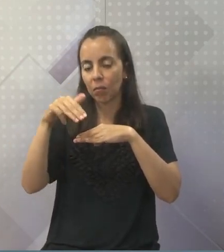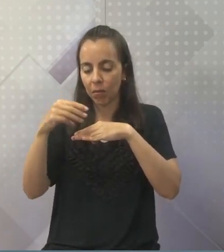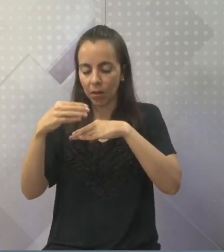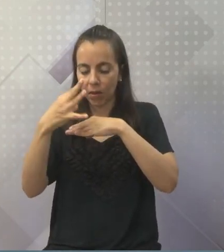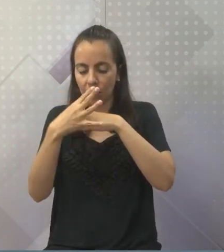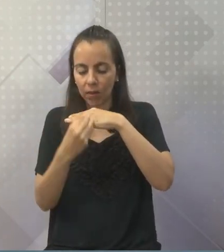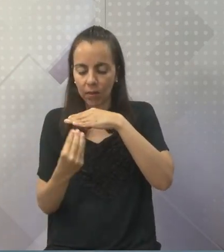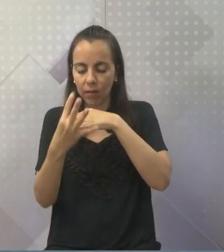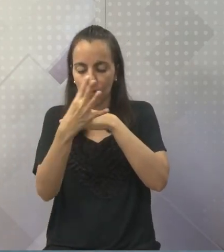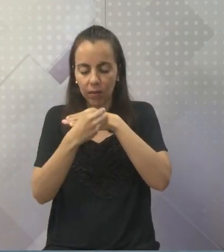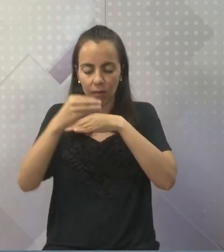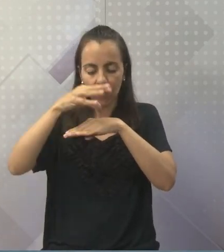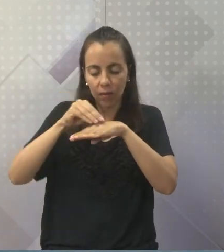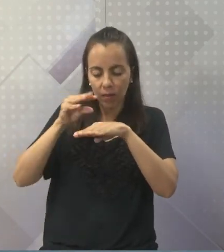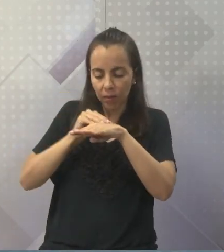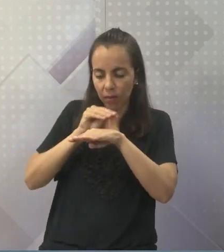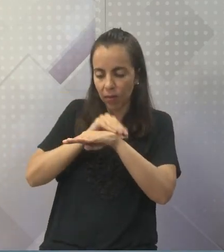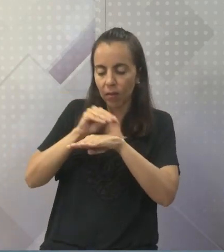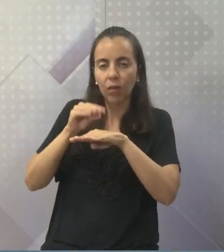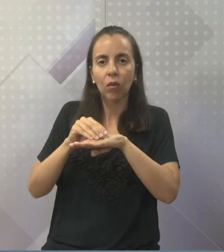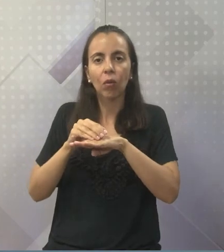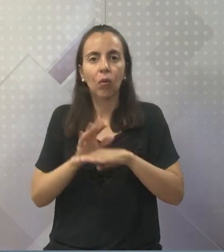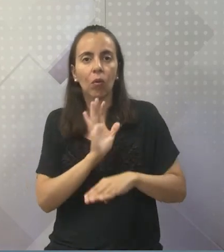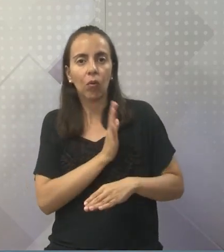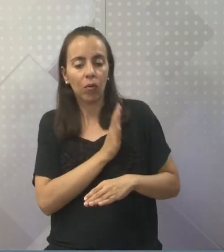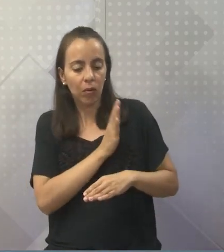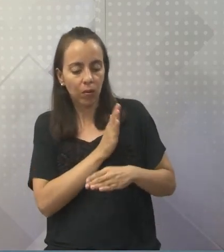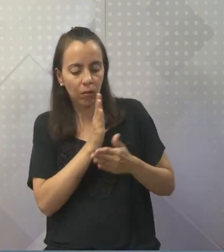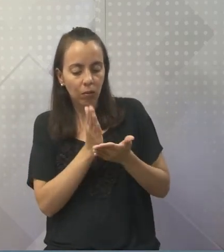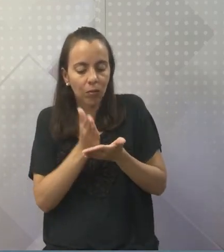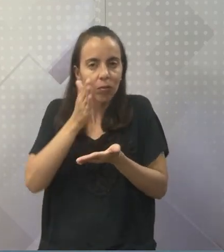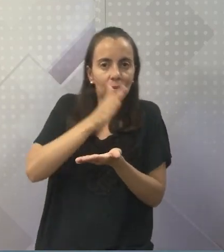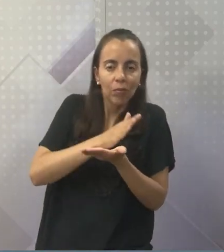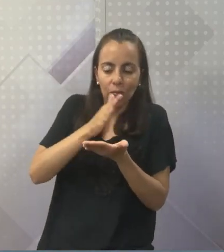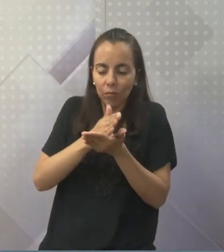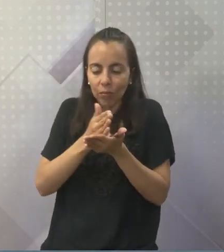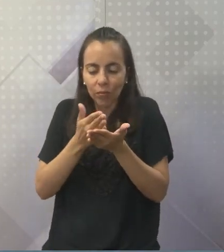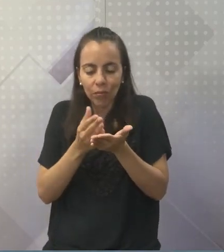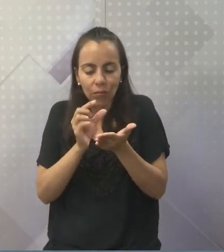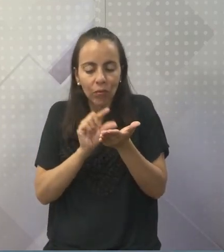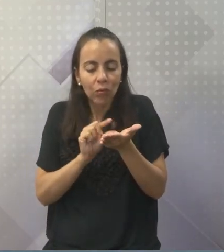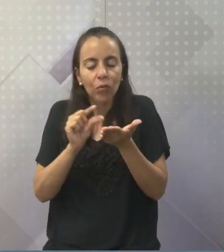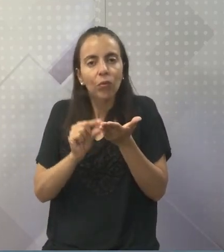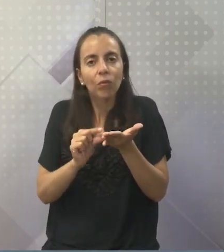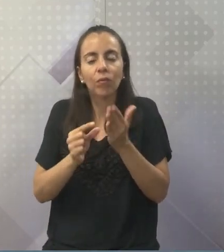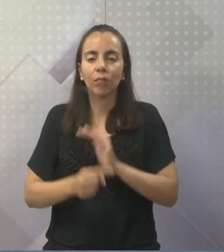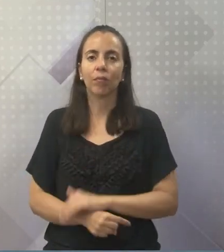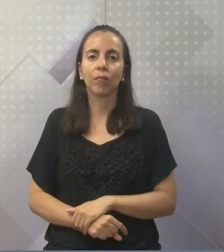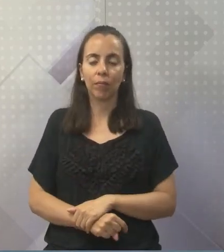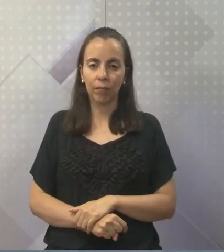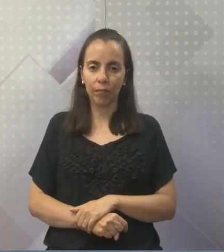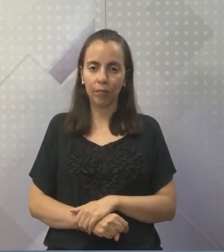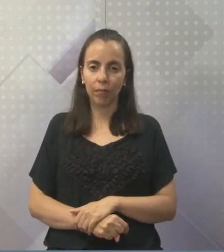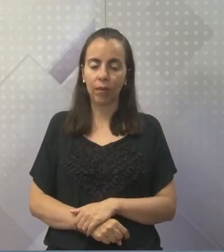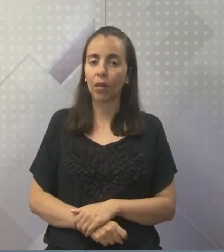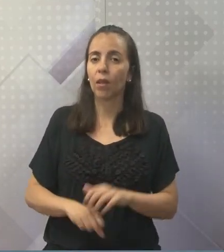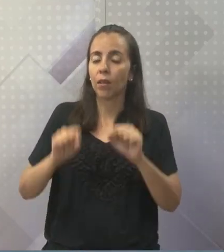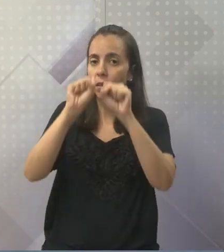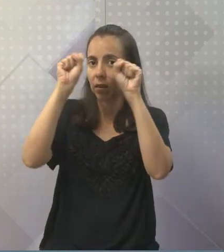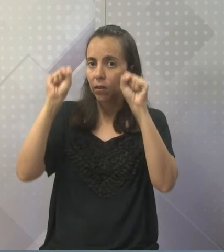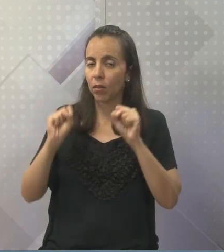Coração com duas cavidades. Então, no sistema de classificação natural, A